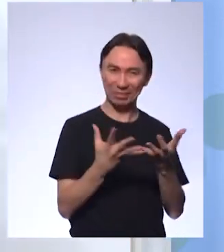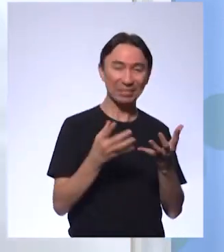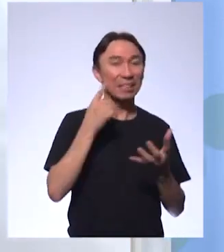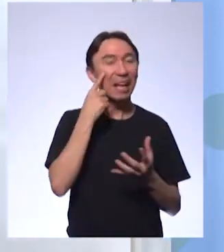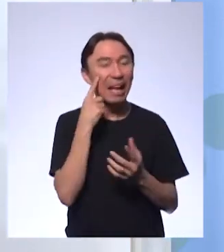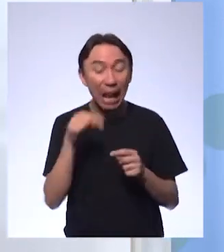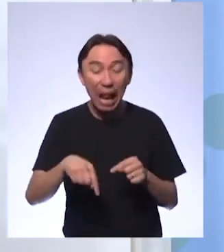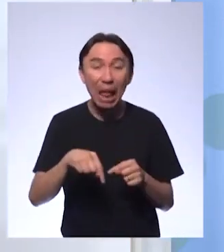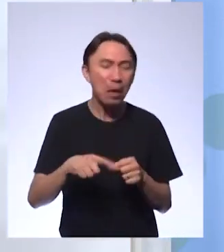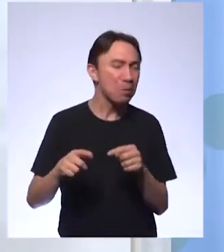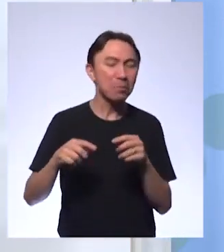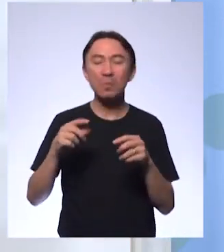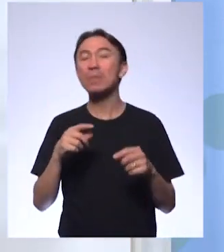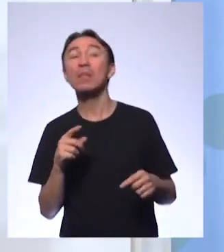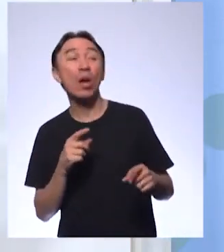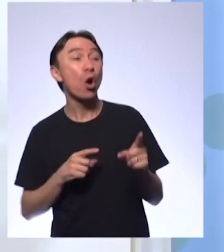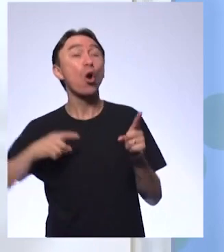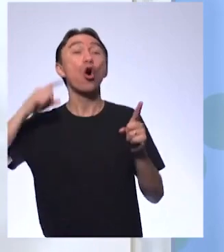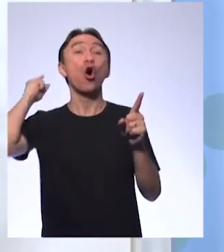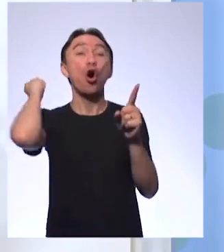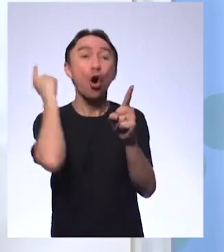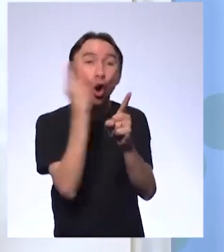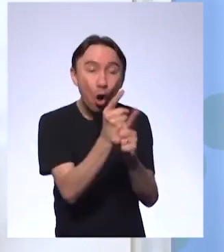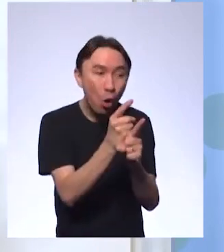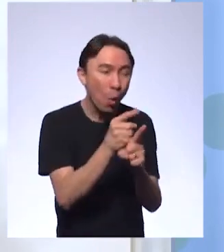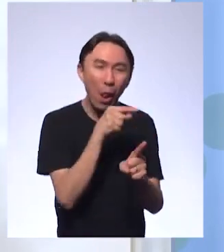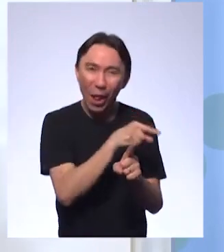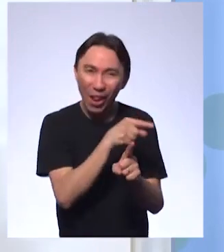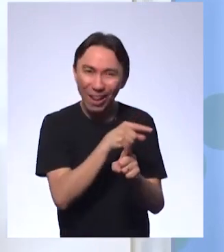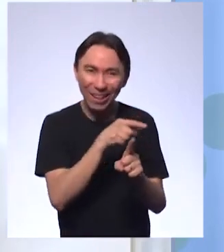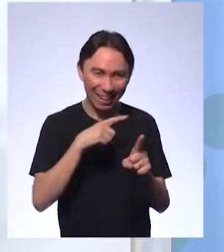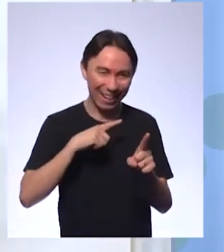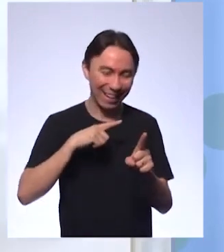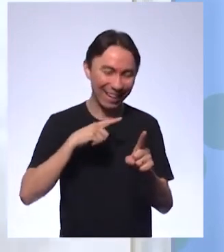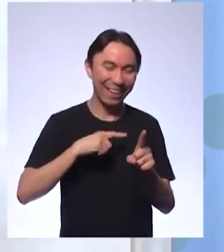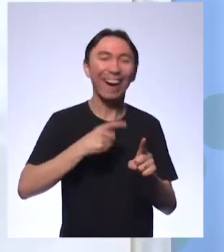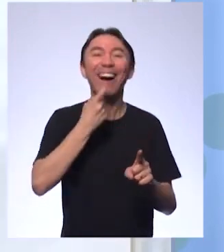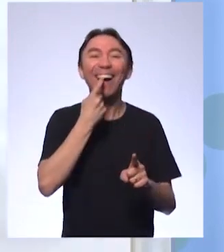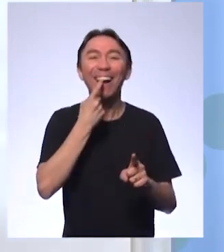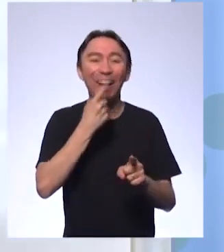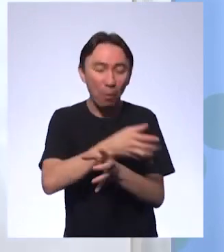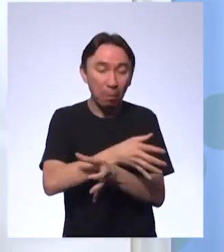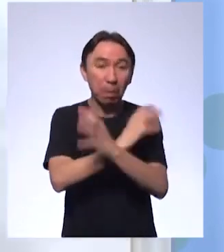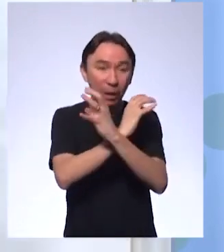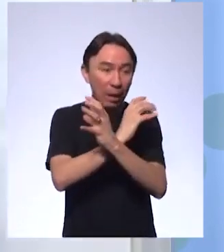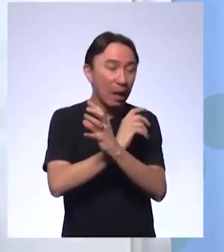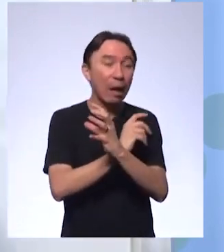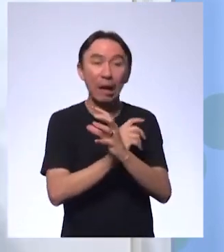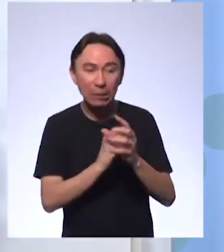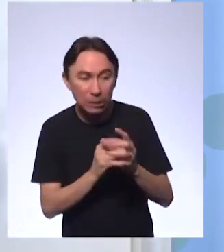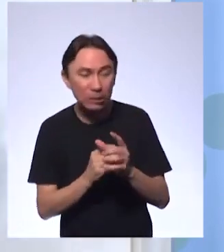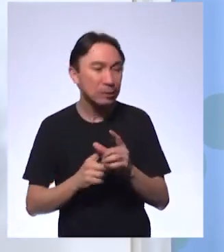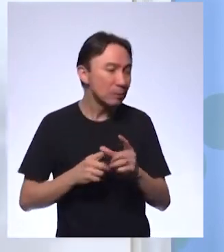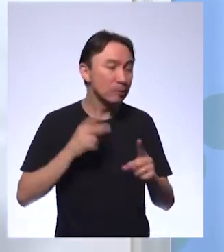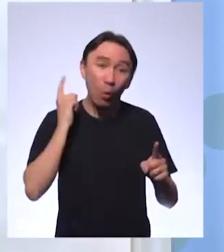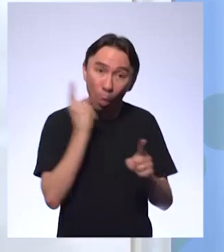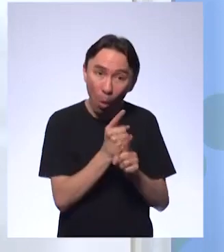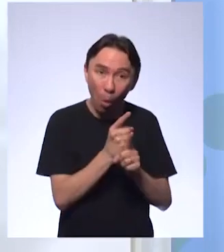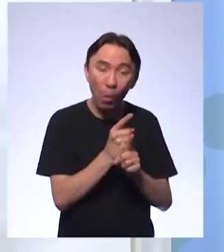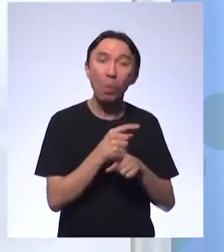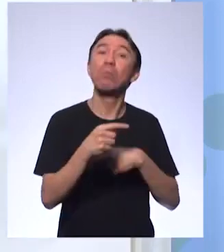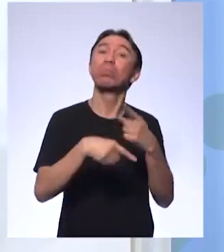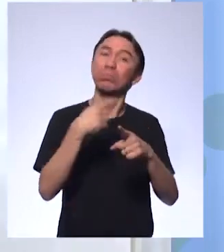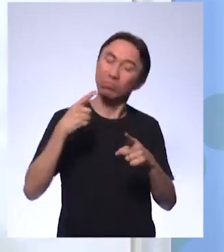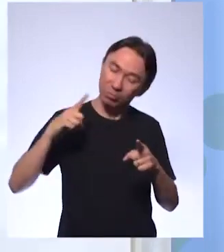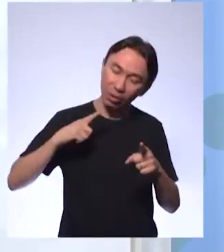dinossauro, quando você para de encontrar, você encontra irídio. E aí seria a evidência de que, depois de uma queda de um grande meteoro,